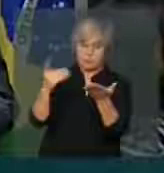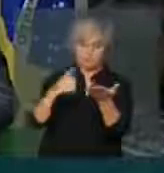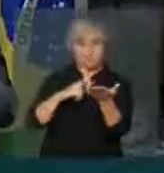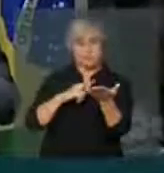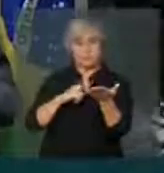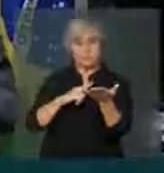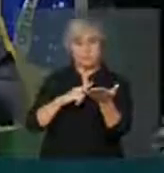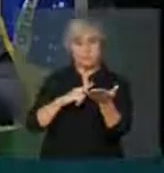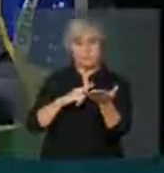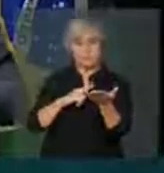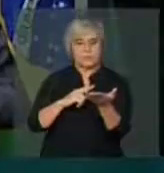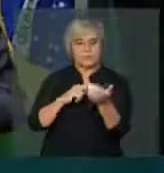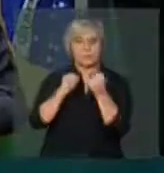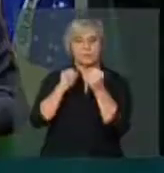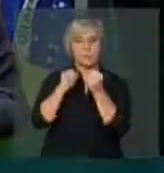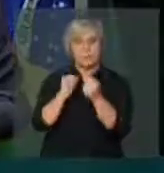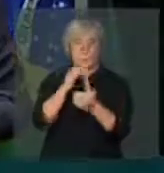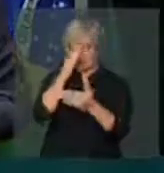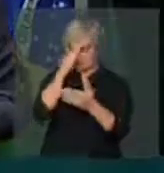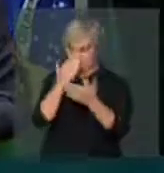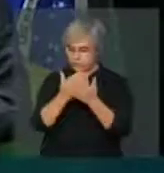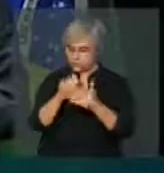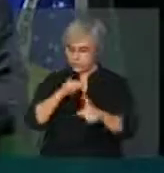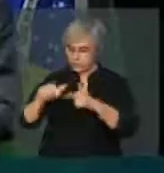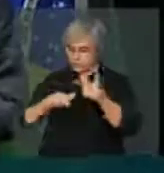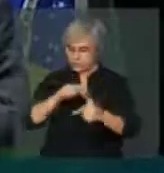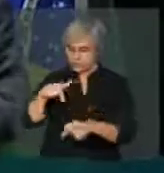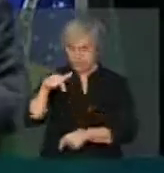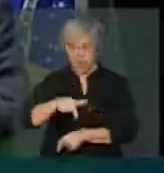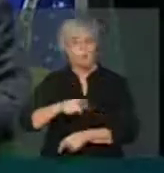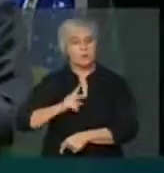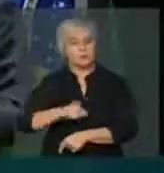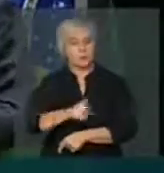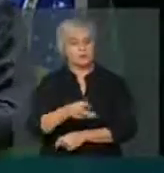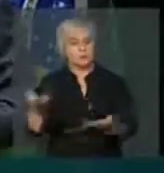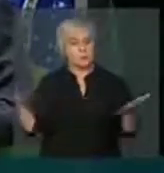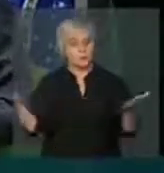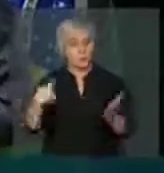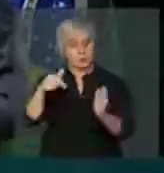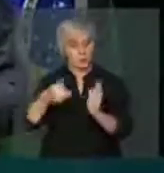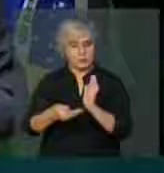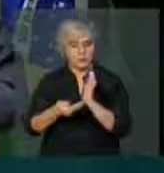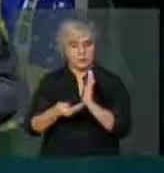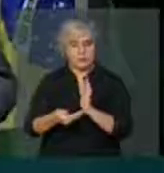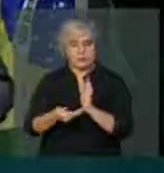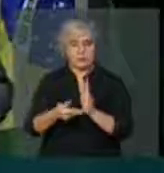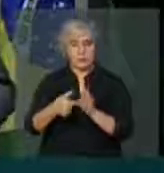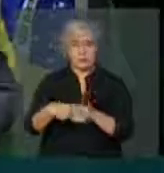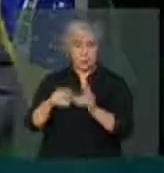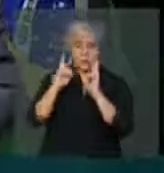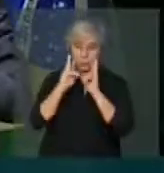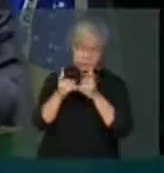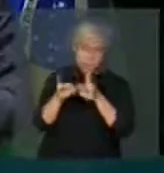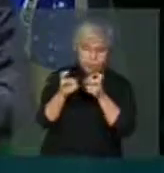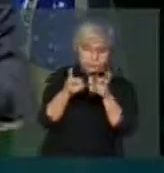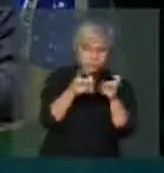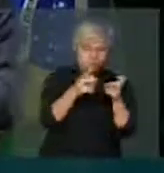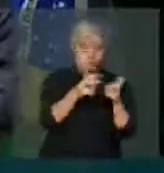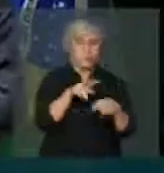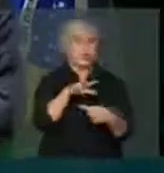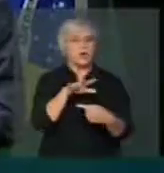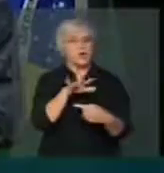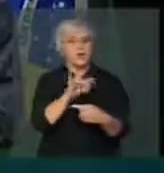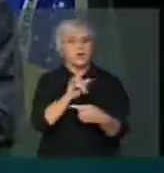que o trabalho aqui continua. E hoje, essa casa, pelo que eu estou vendo, dirá